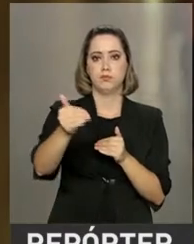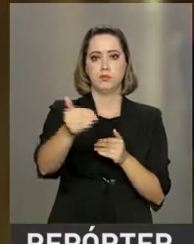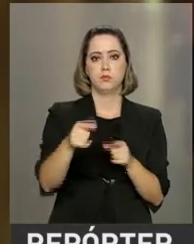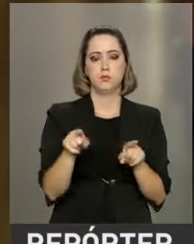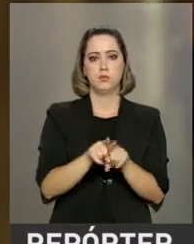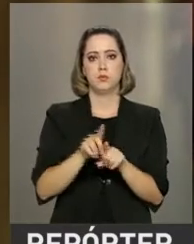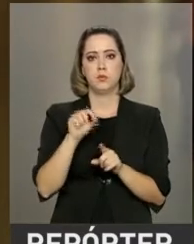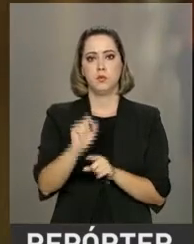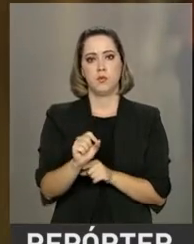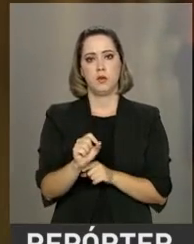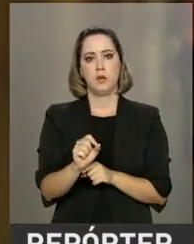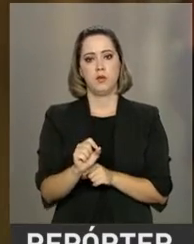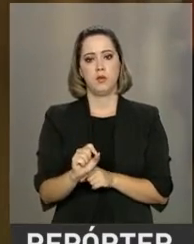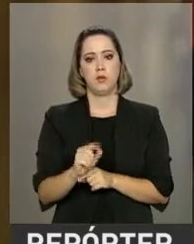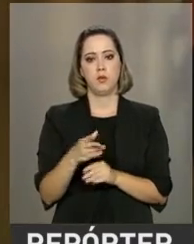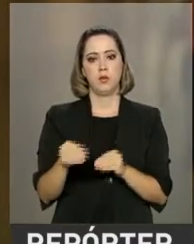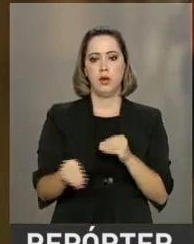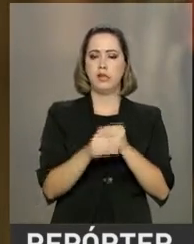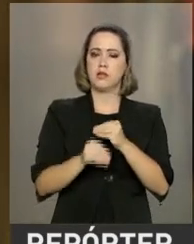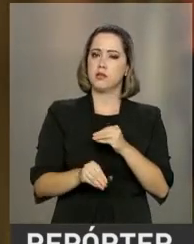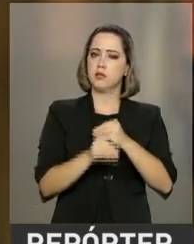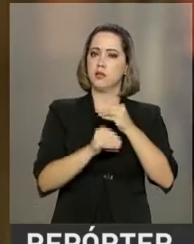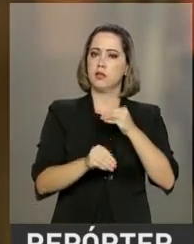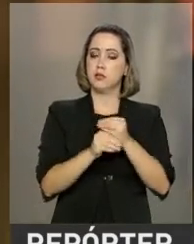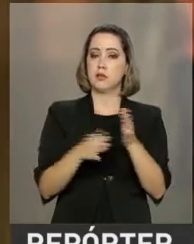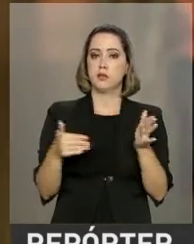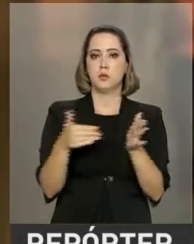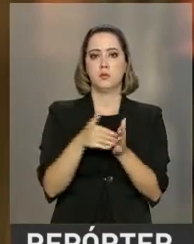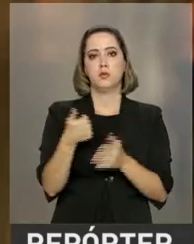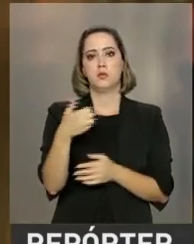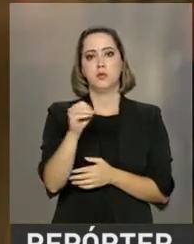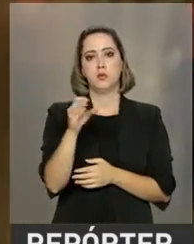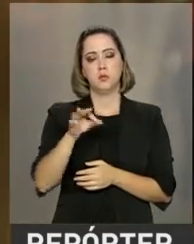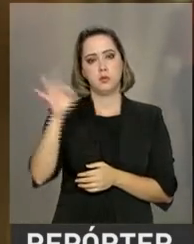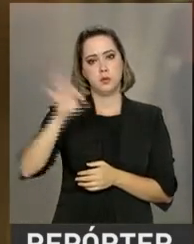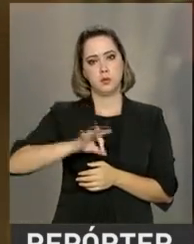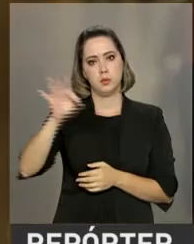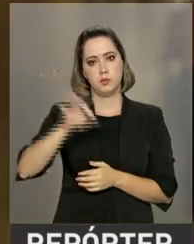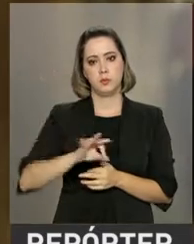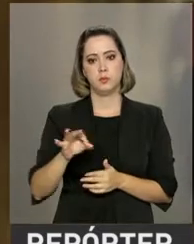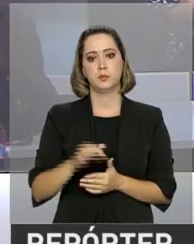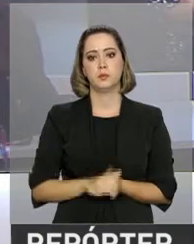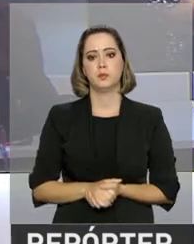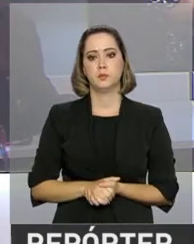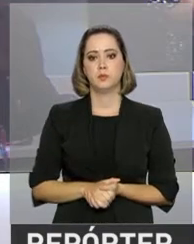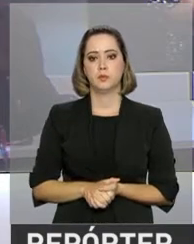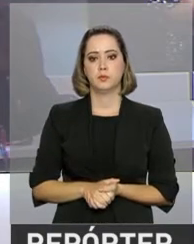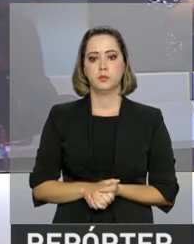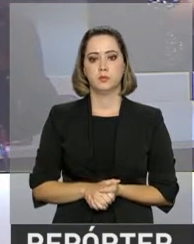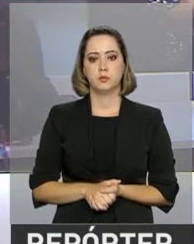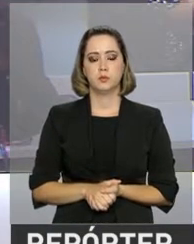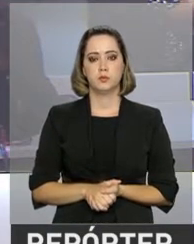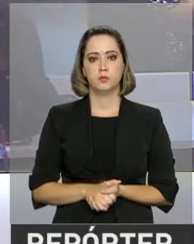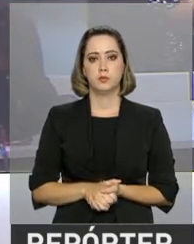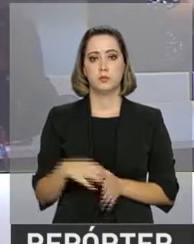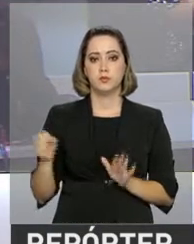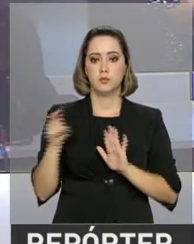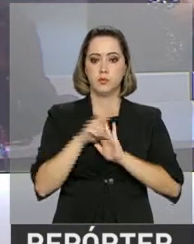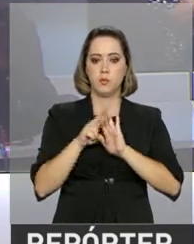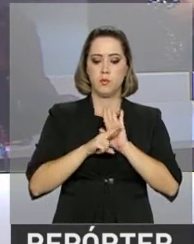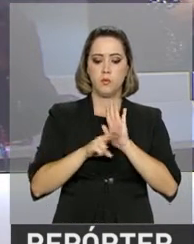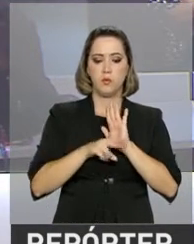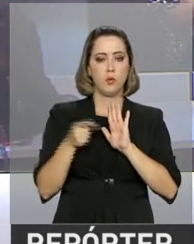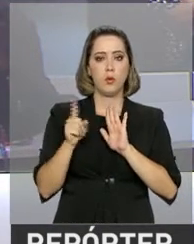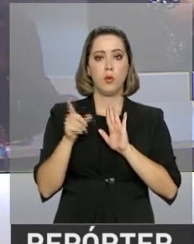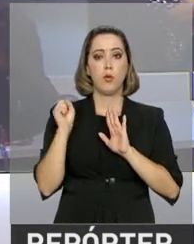implementando, ele vai crescendo a chegar até o 100%, no limite 100%. A reforma não